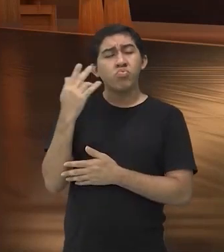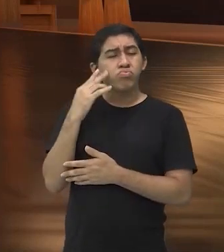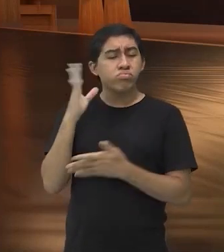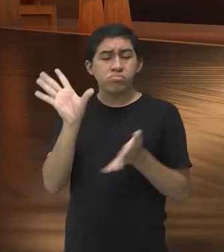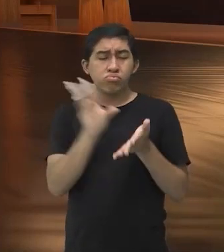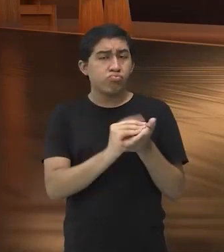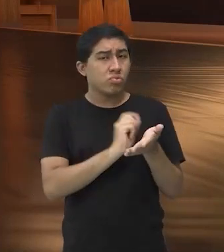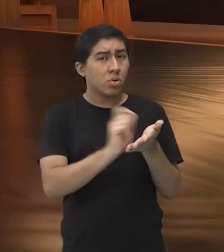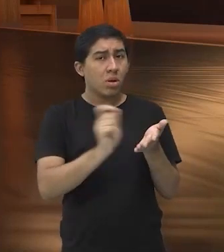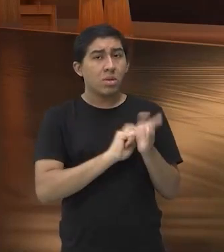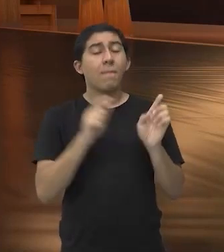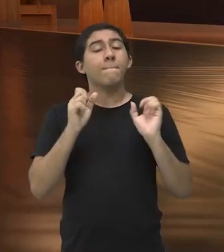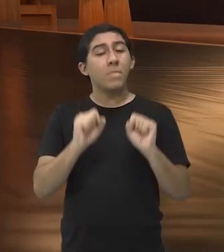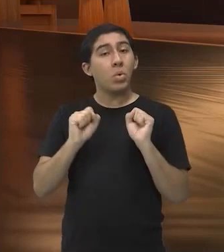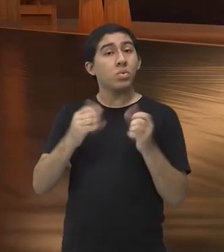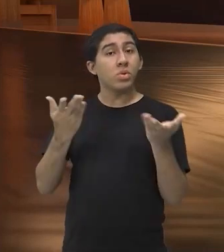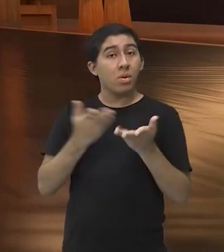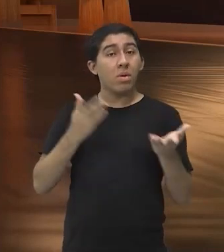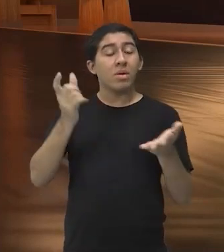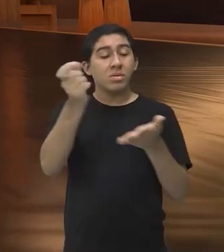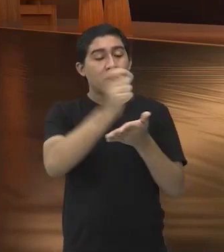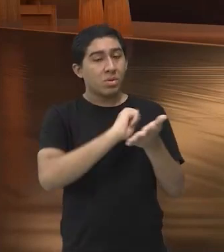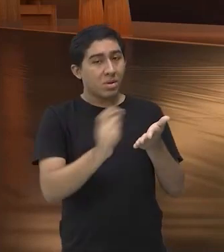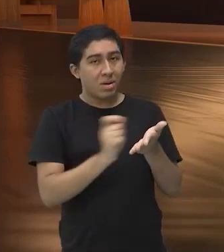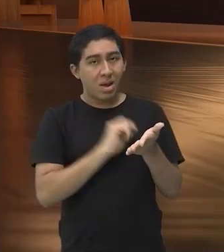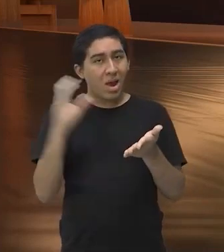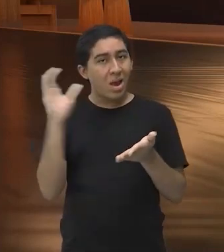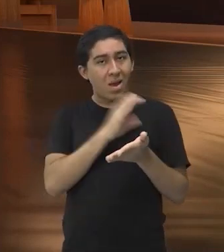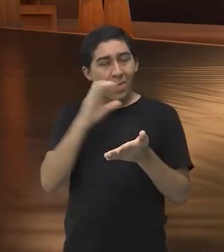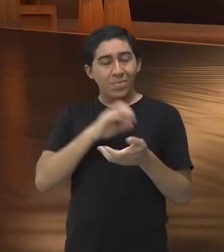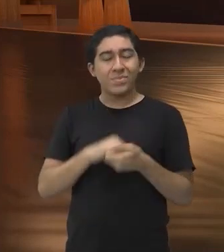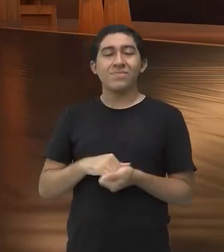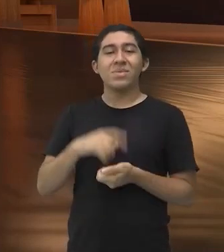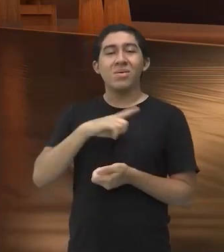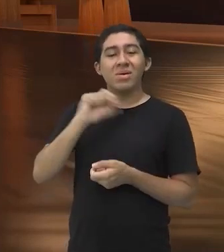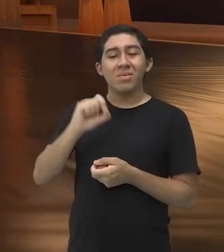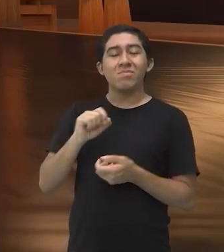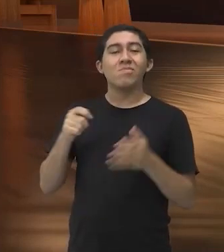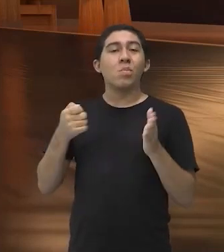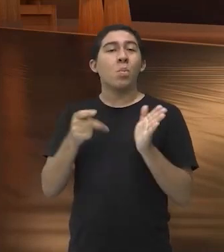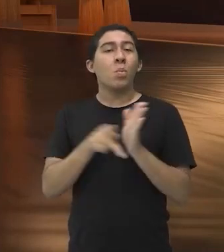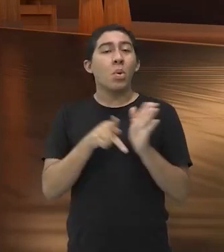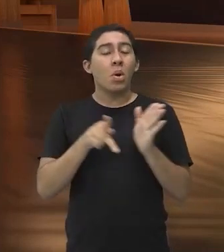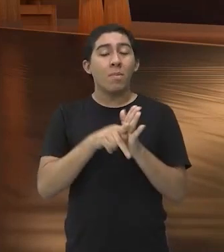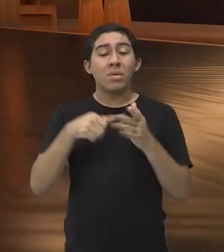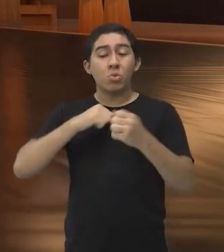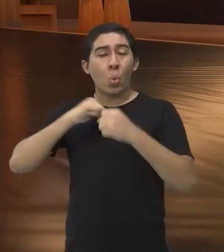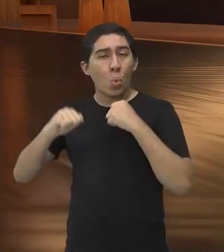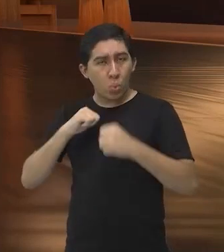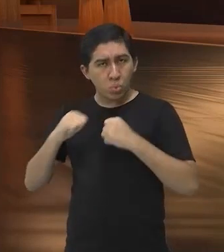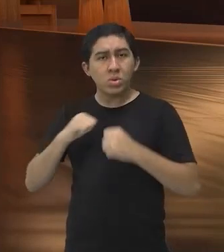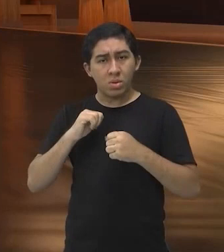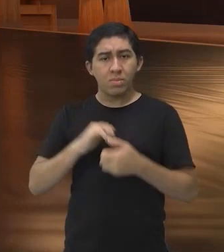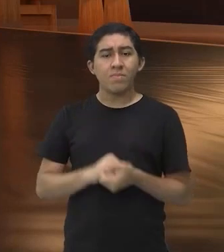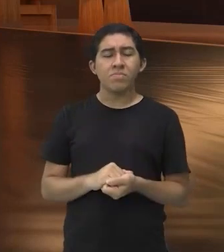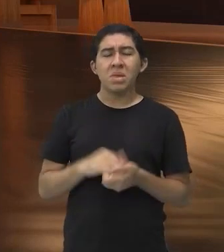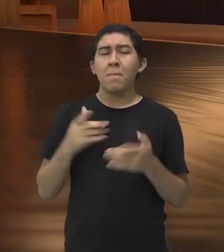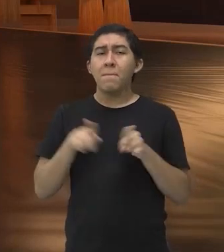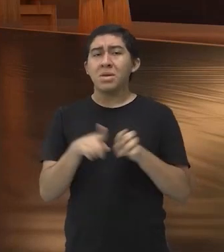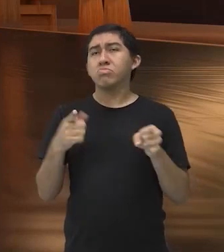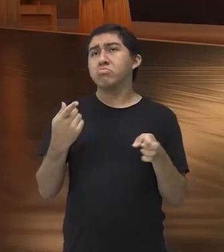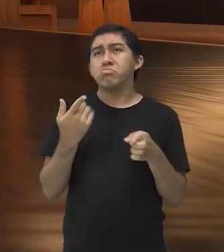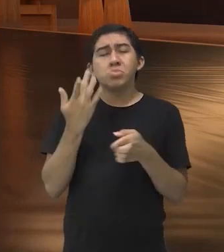anotou, já aproveita aí agora, faz a sua anotação, ele é uma arte marcial de origem ali um pouco incerta,